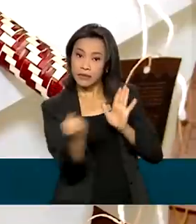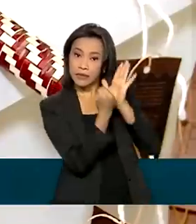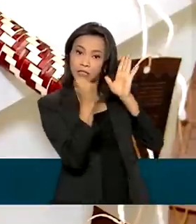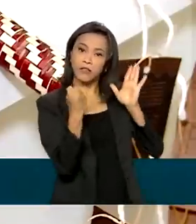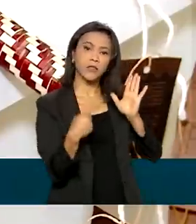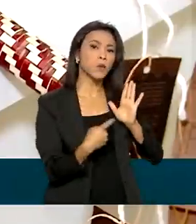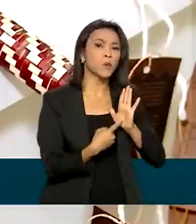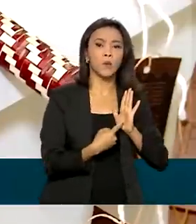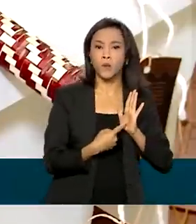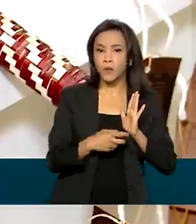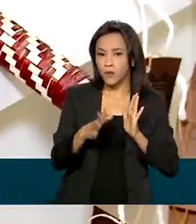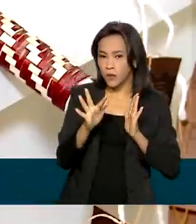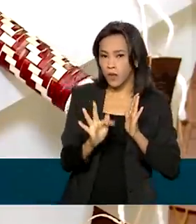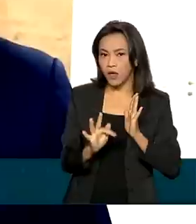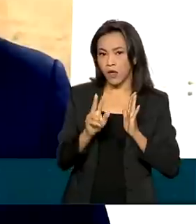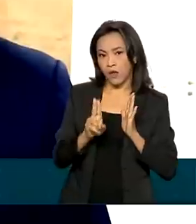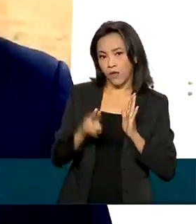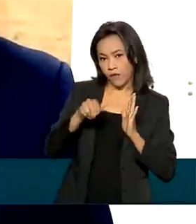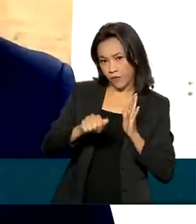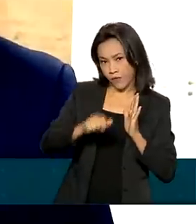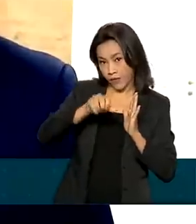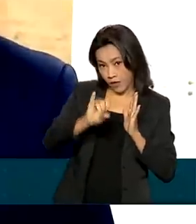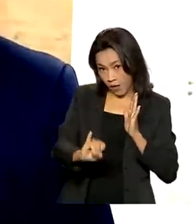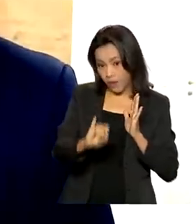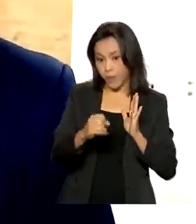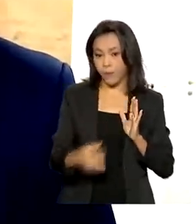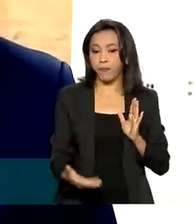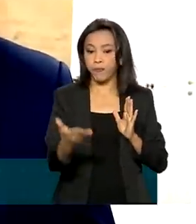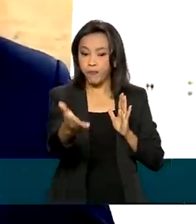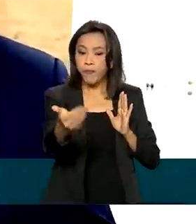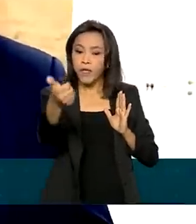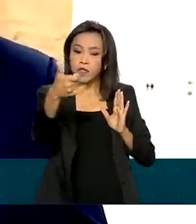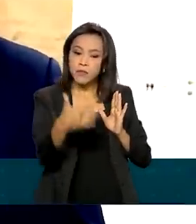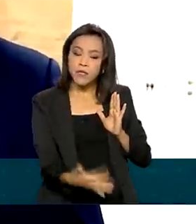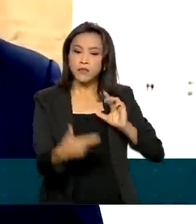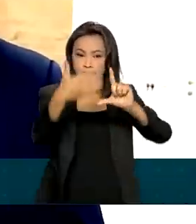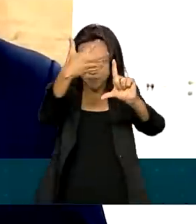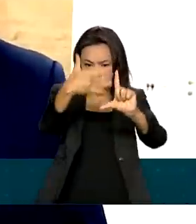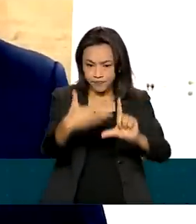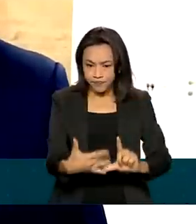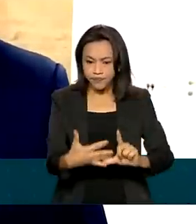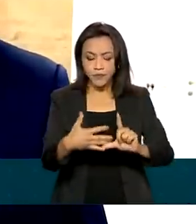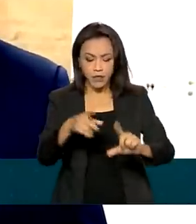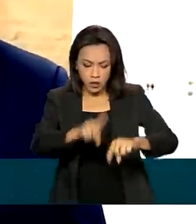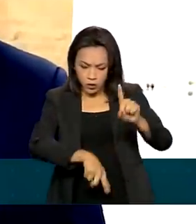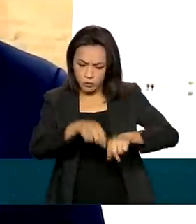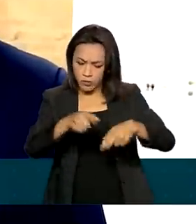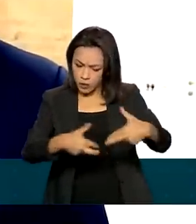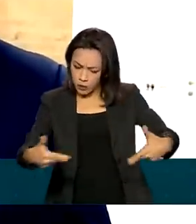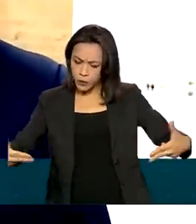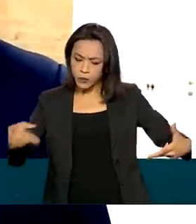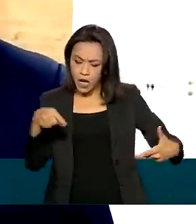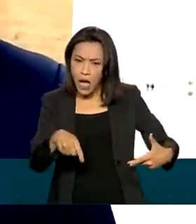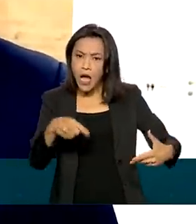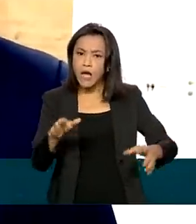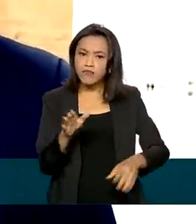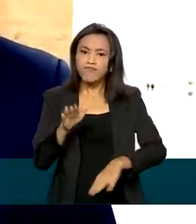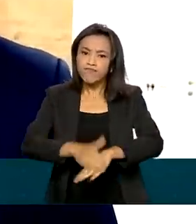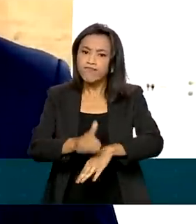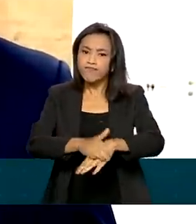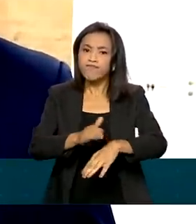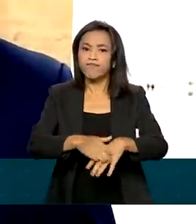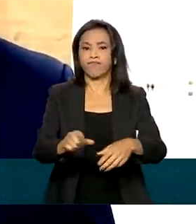da Fundação Nacional do Índio. A FUNAI, nessa plataforma, certifica que os produtos foram manufaturados por indígenas